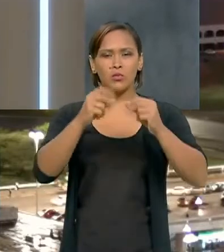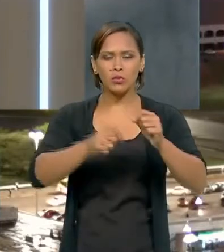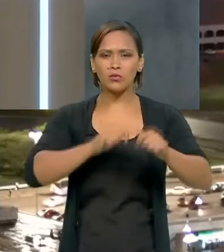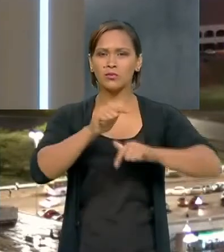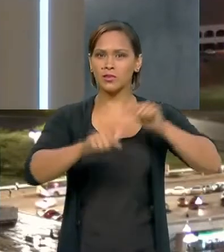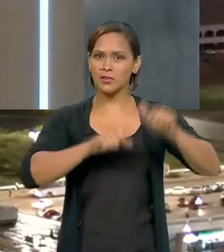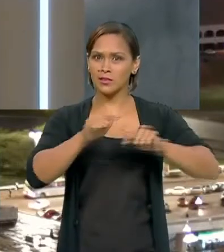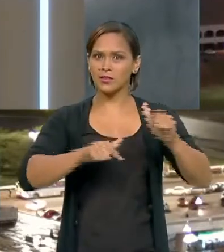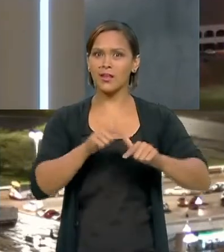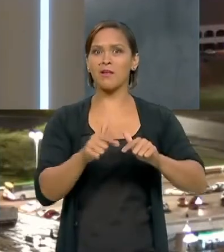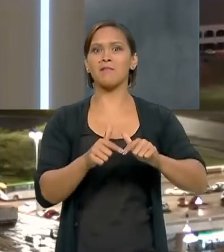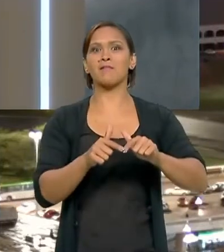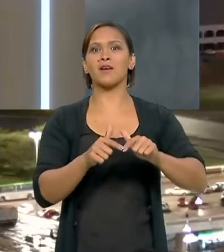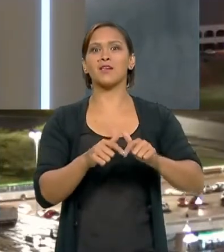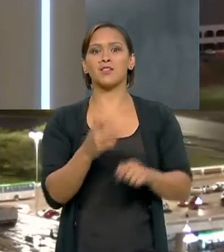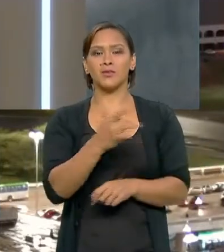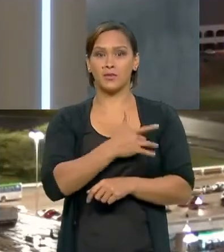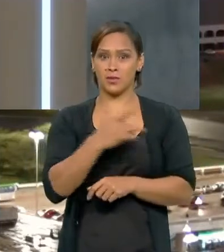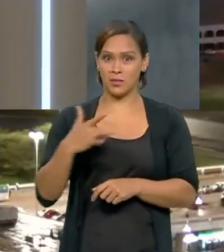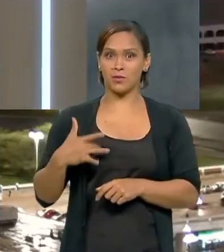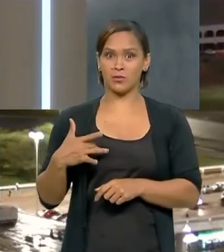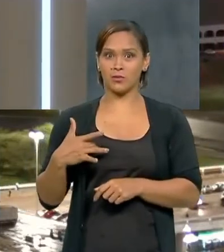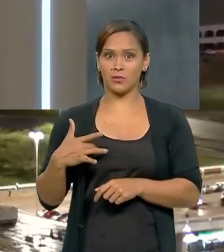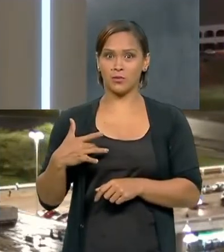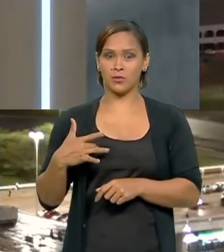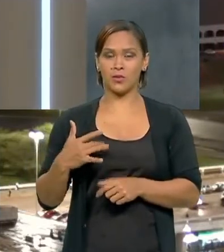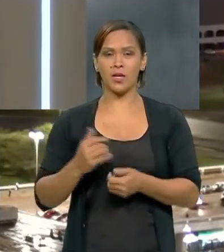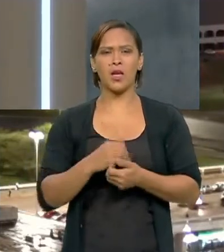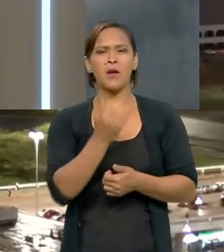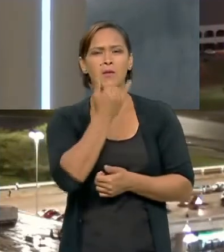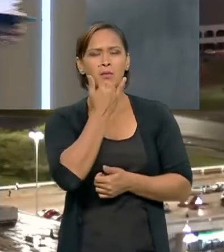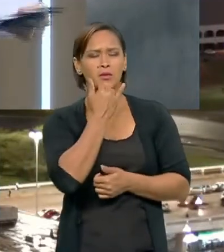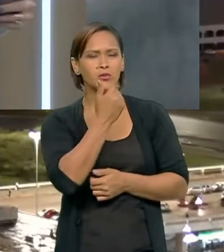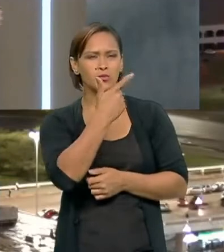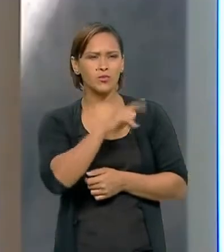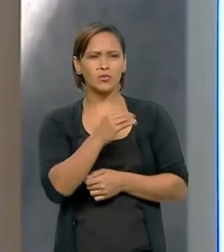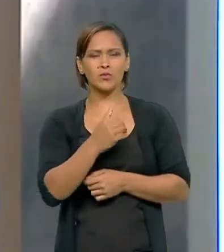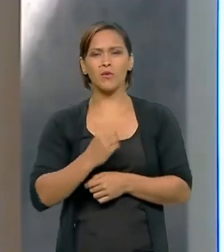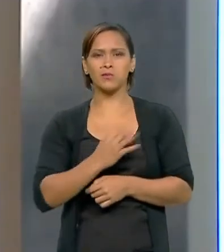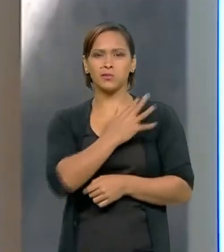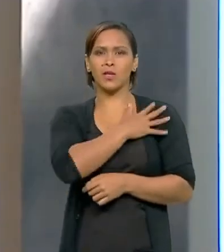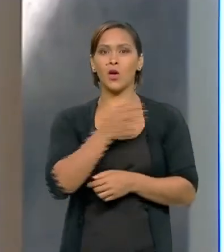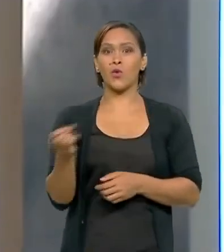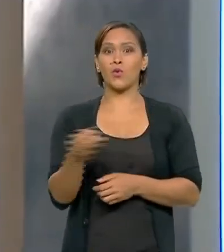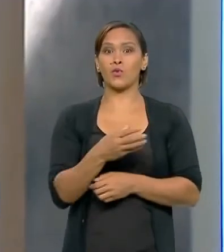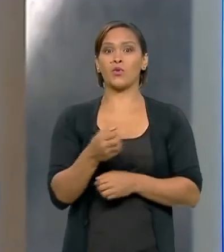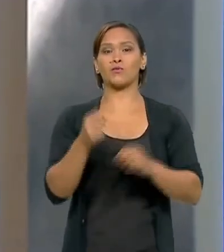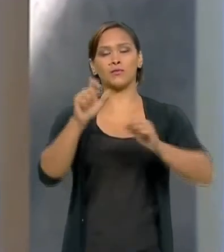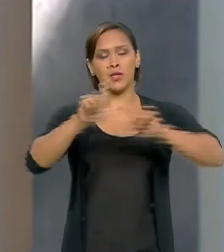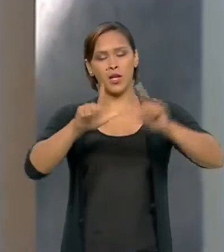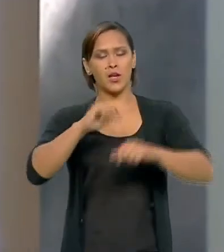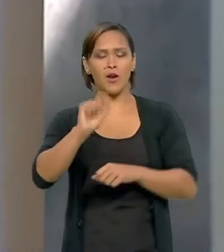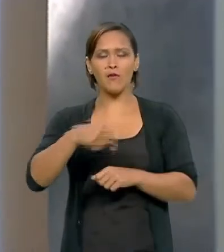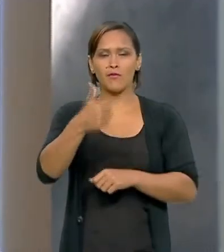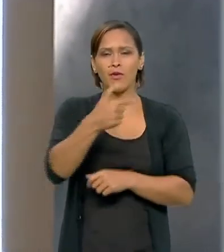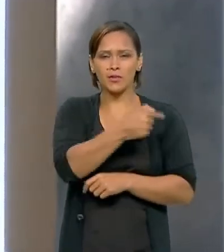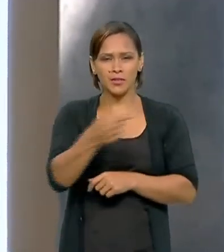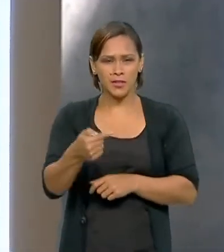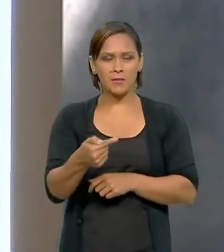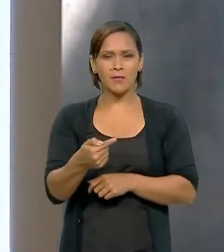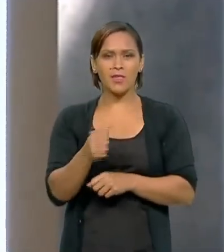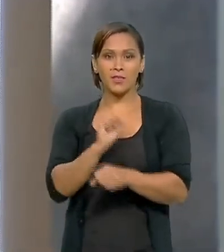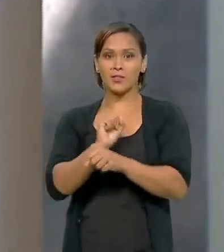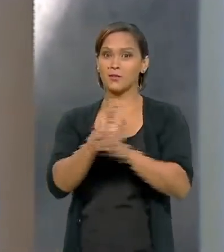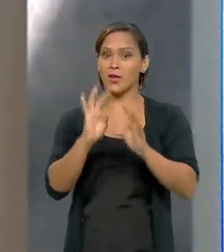trabalham no serviço de saúde peço desculpa ao general novamente o novo sem censura fica por aqui a gente volta na semana que vem aguardo a